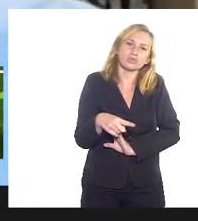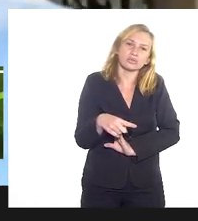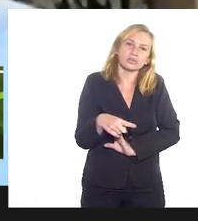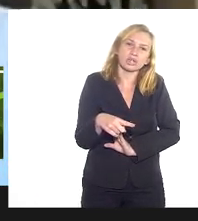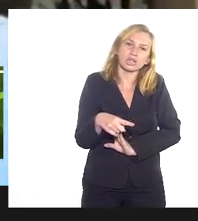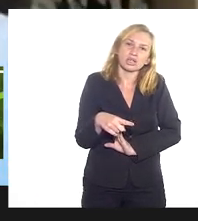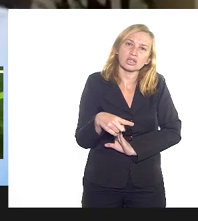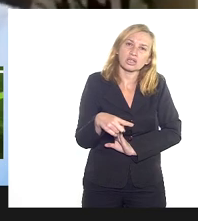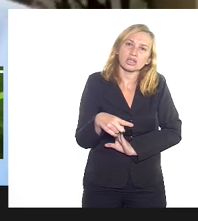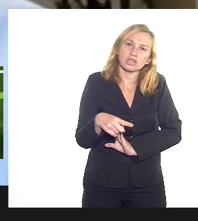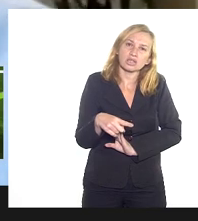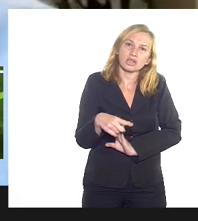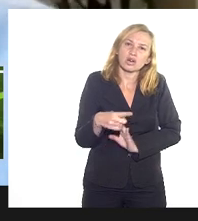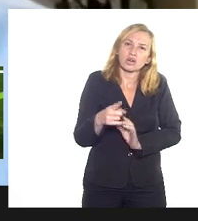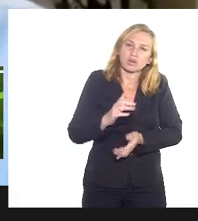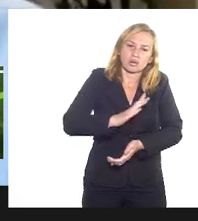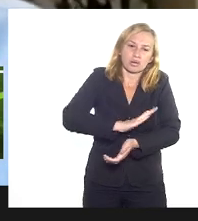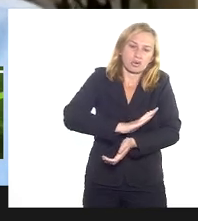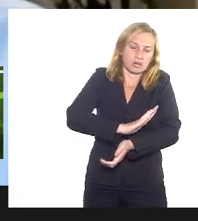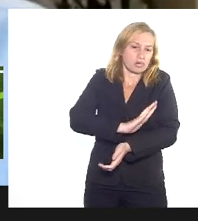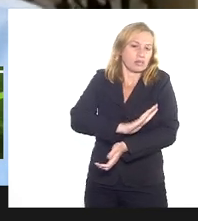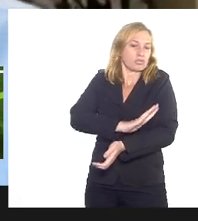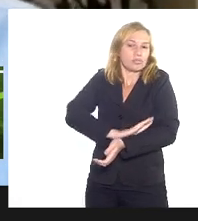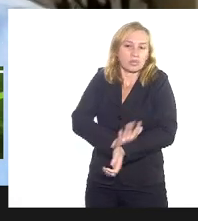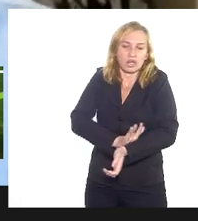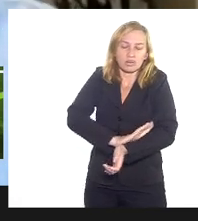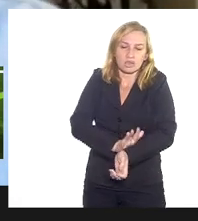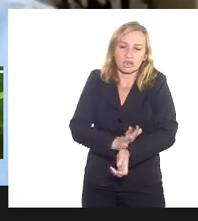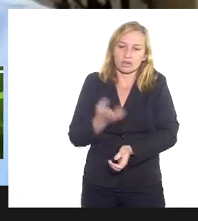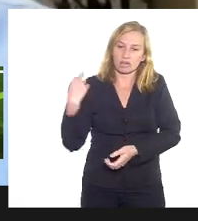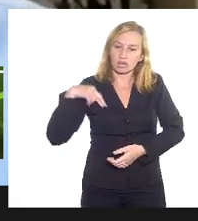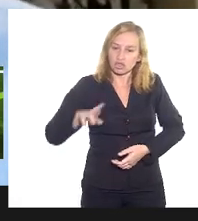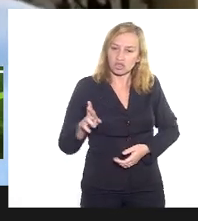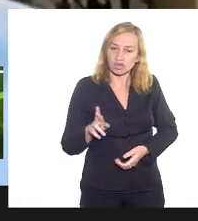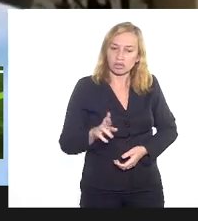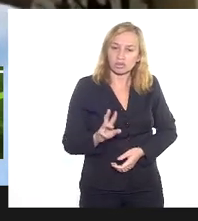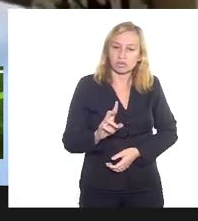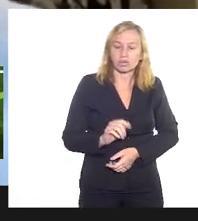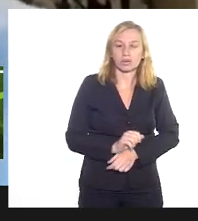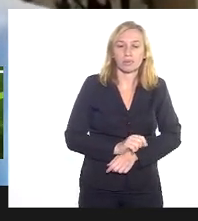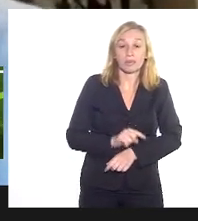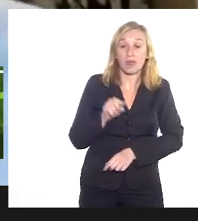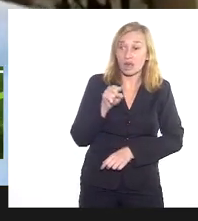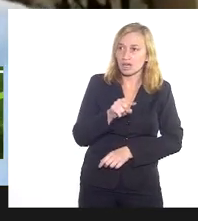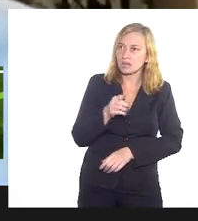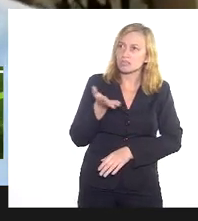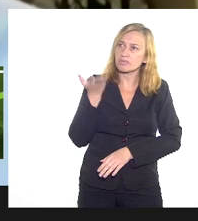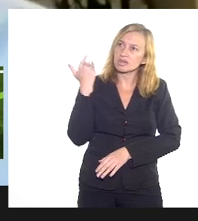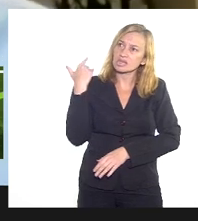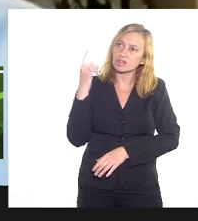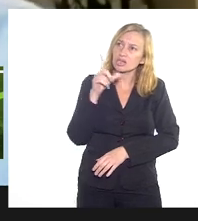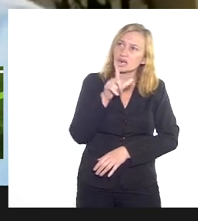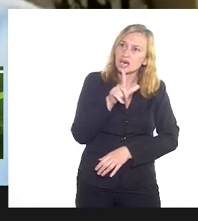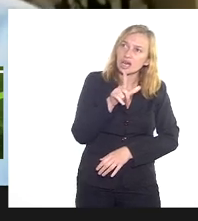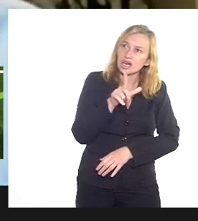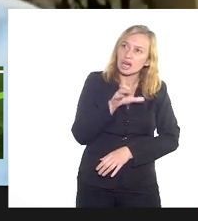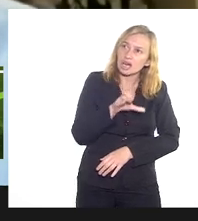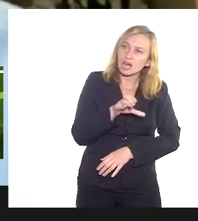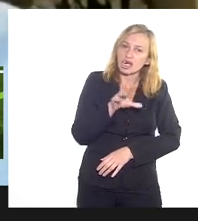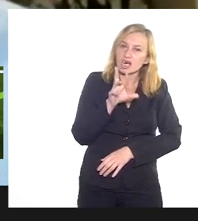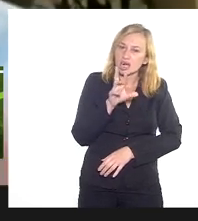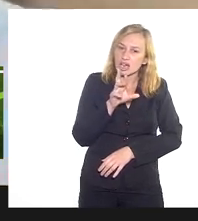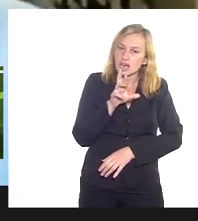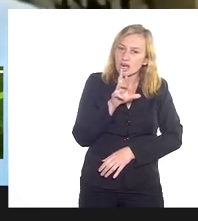legislação de minha autoria. Houve aqui, na época do Crivella, as pessoas estavam